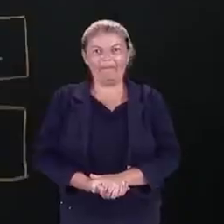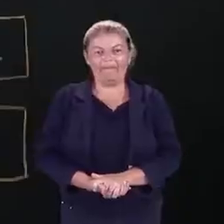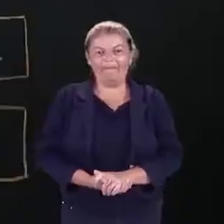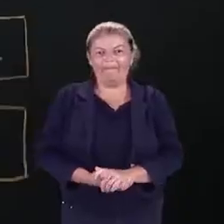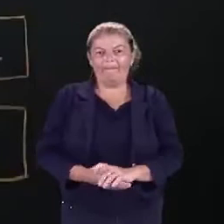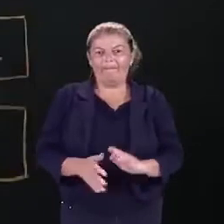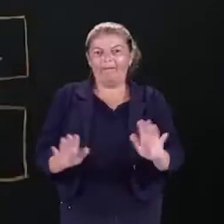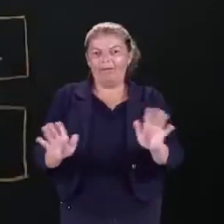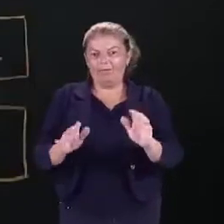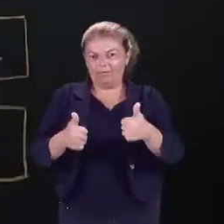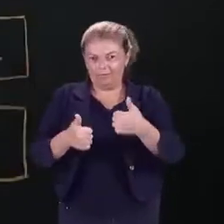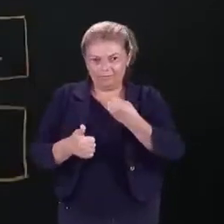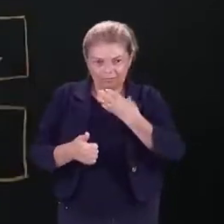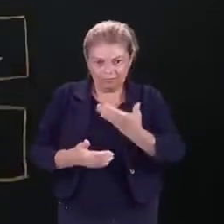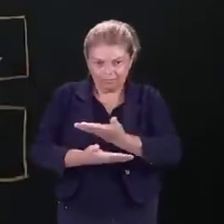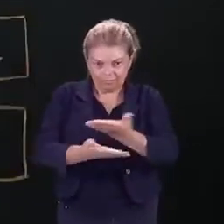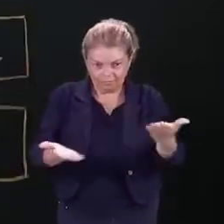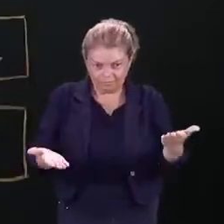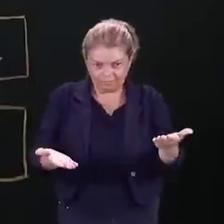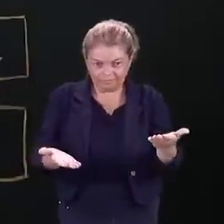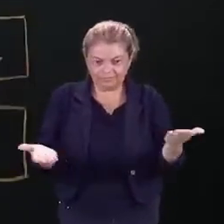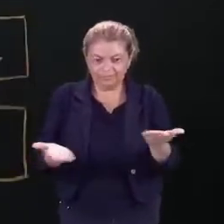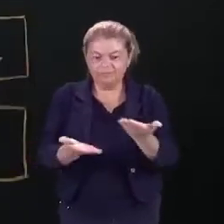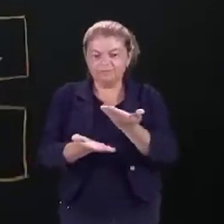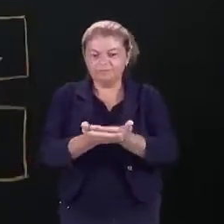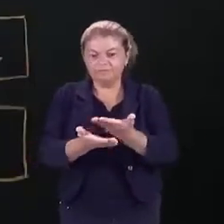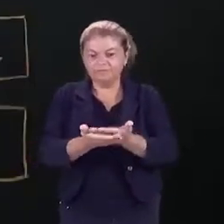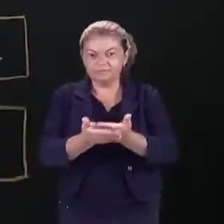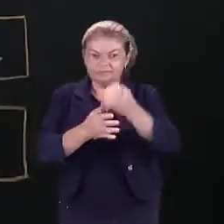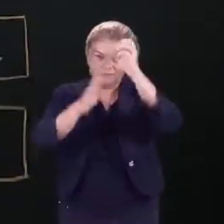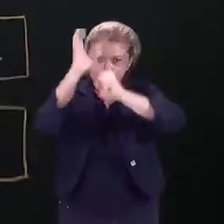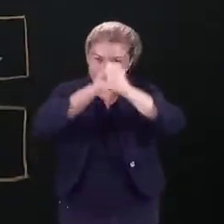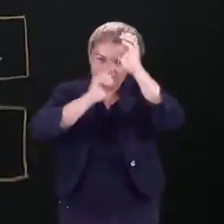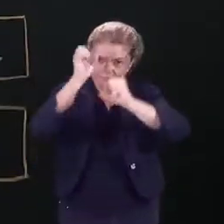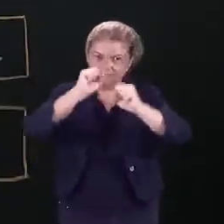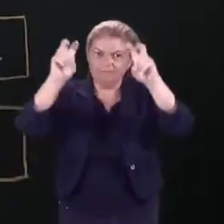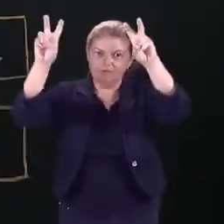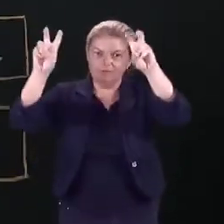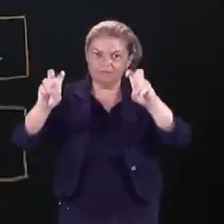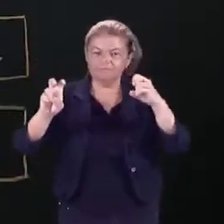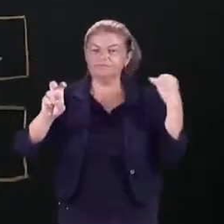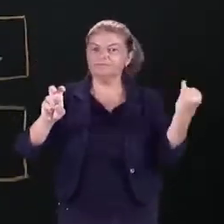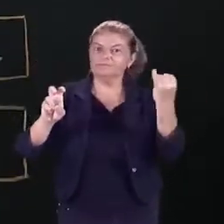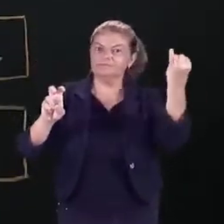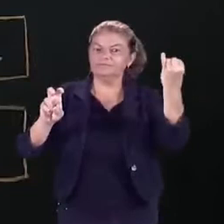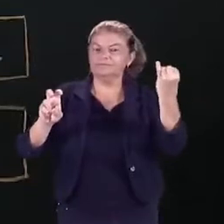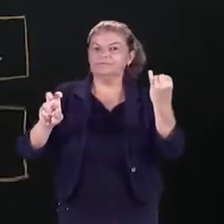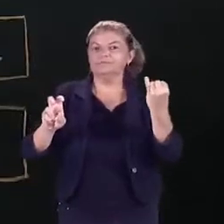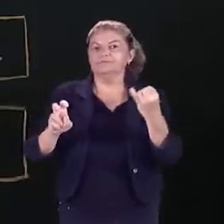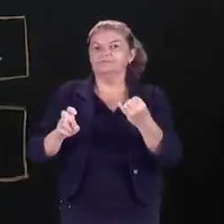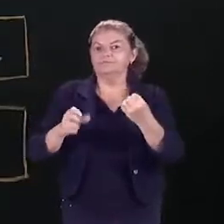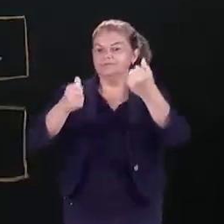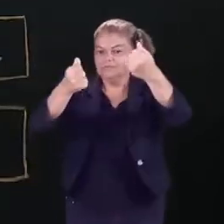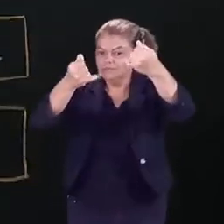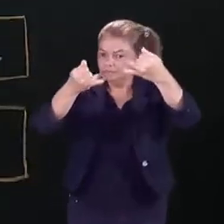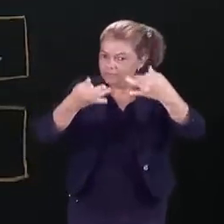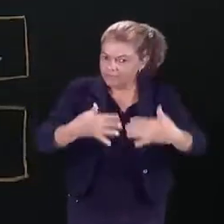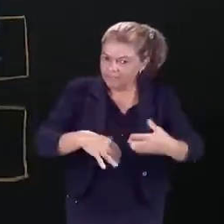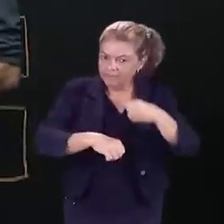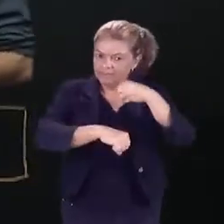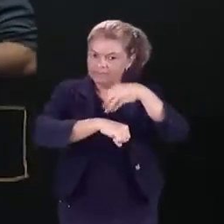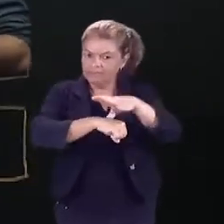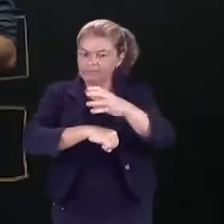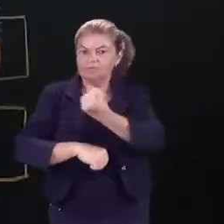Olá pessoal, tudo bem com vocês? Nesta nossa aula vamos tratar aqui de um assunto bem interessante onde ele nos fala sobre